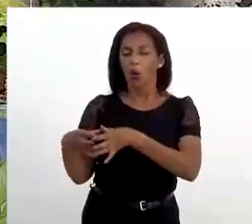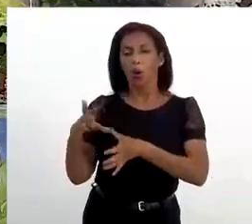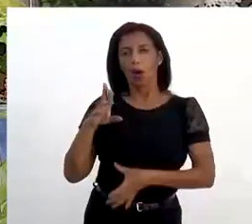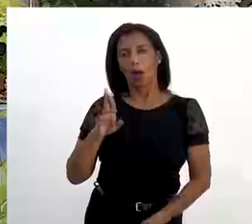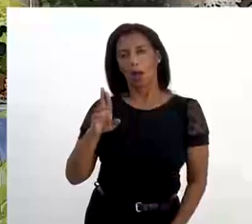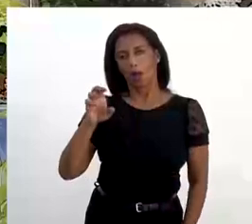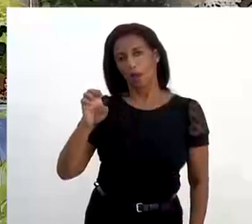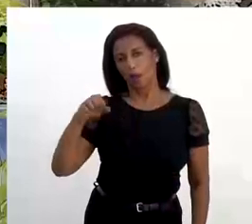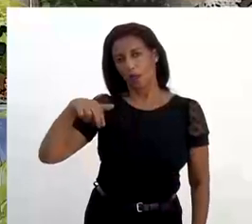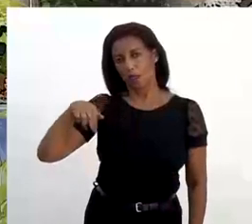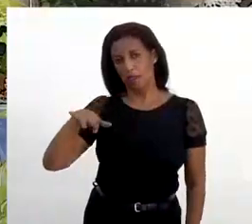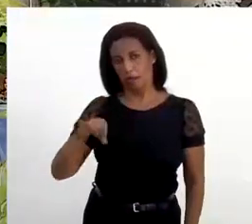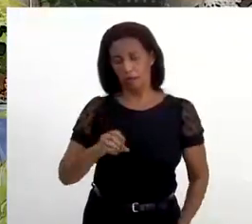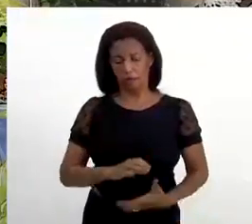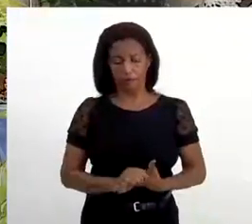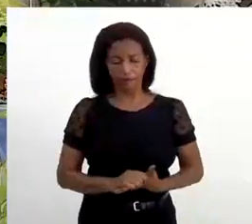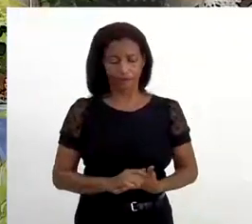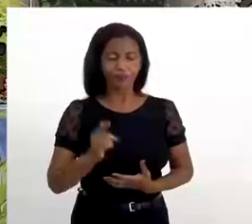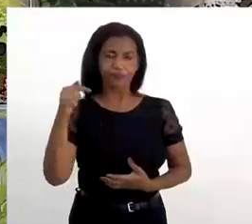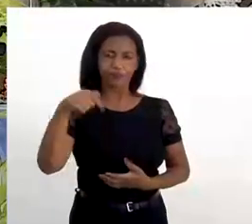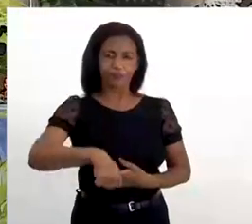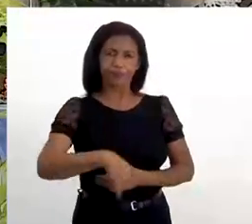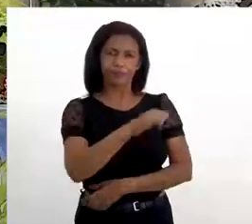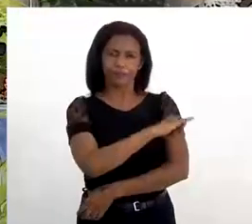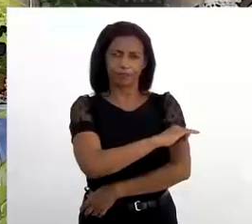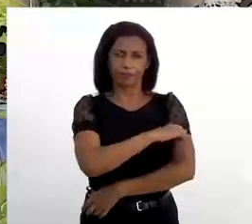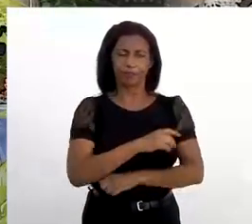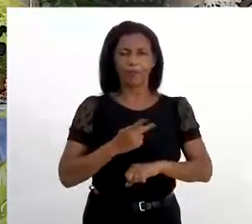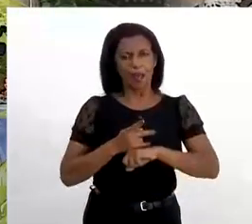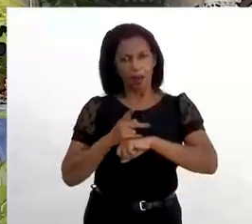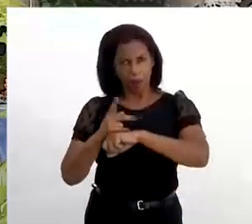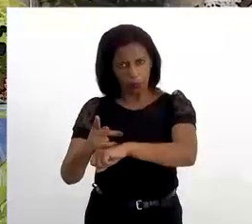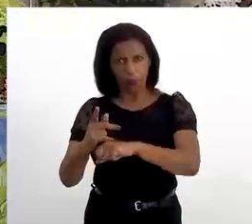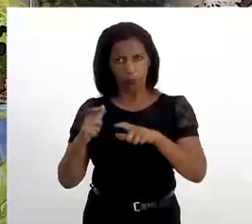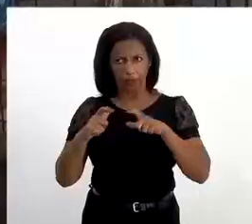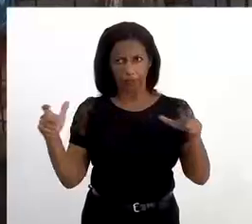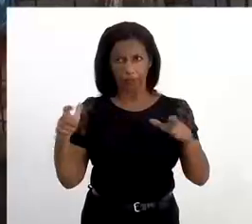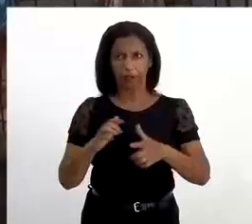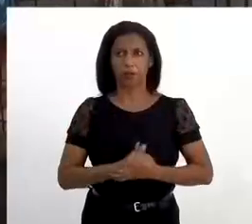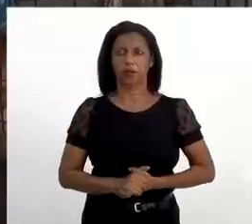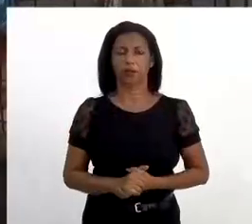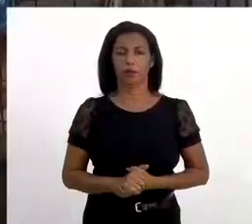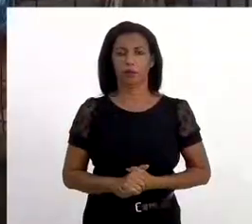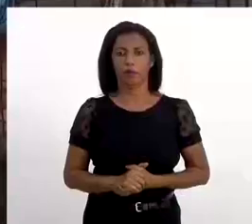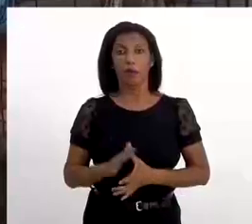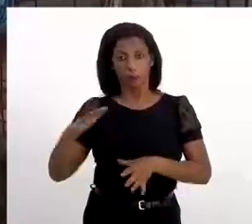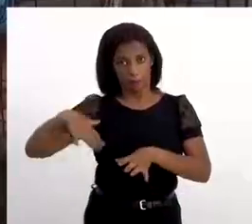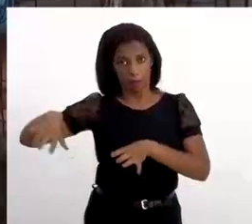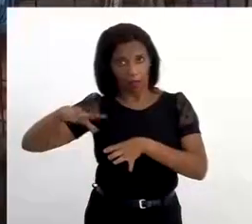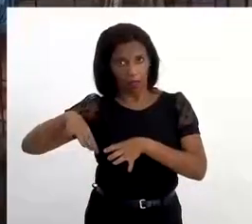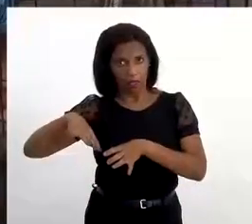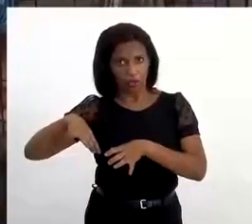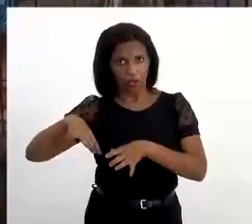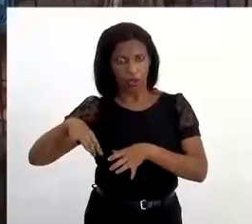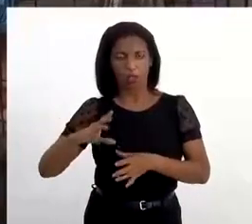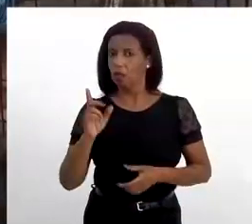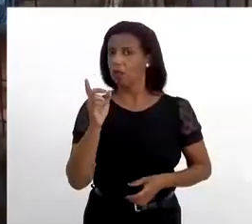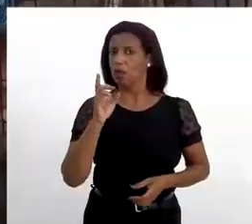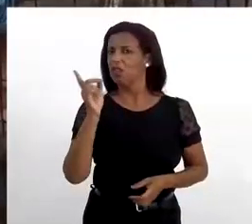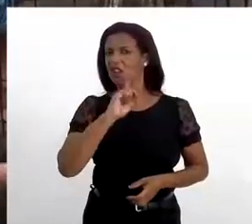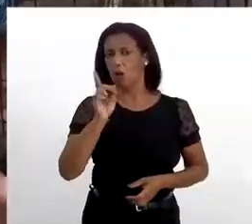Nilce. Aqui, no Rio de Janeiro, a procura é grande? Pela rede? É. Não.